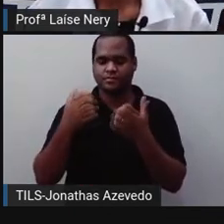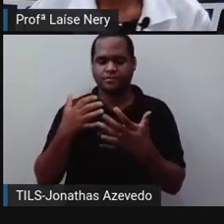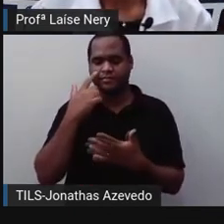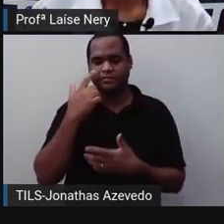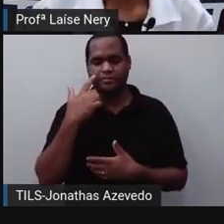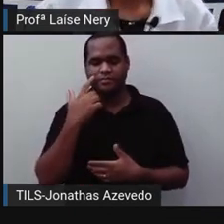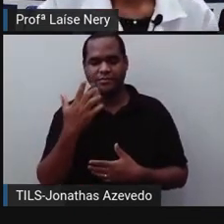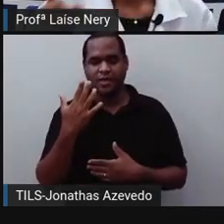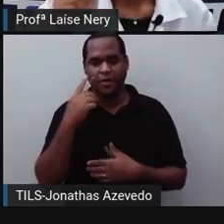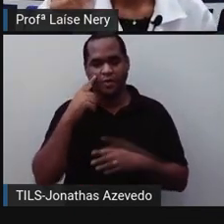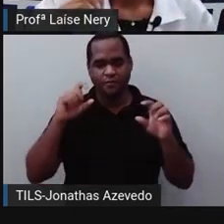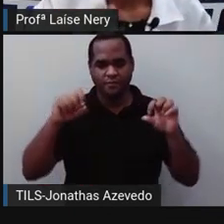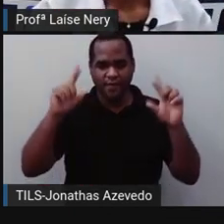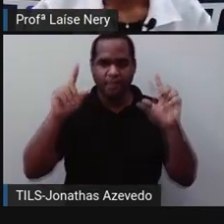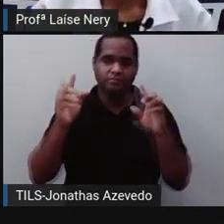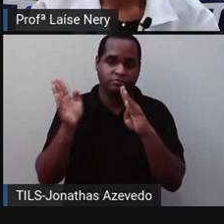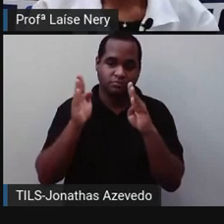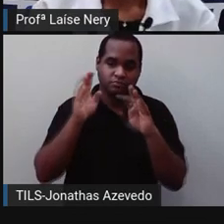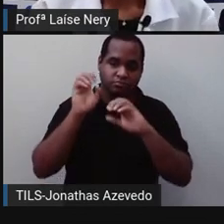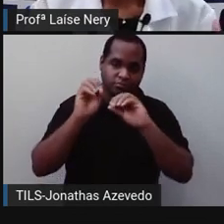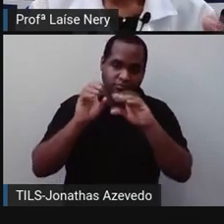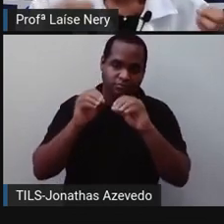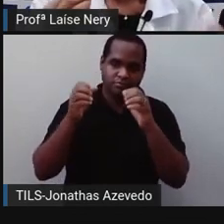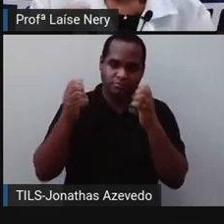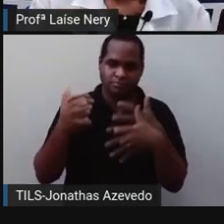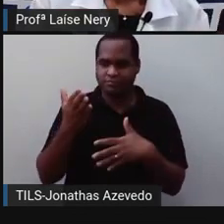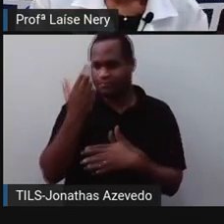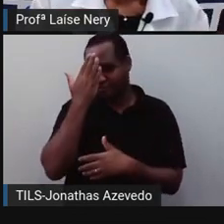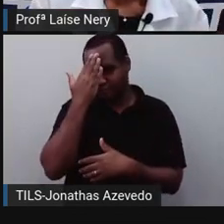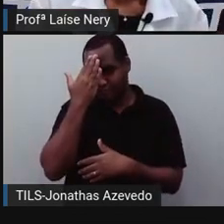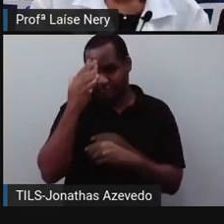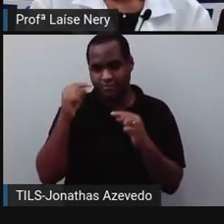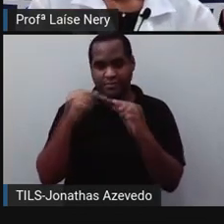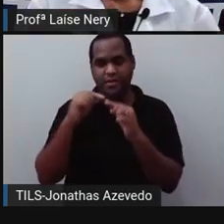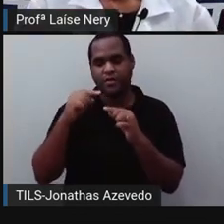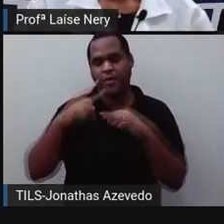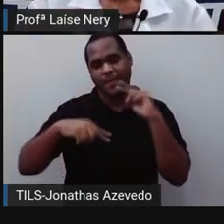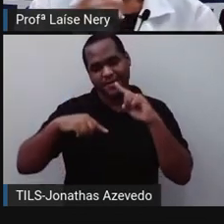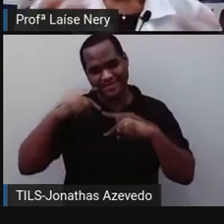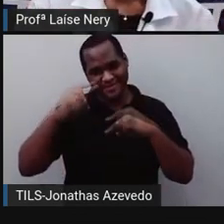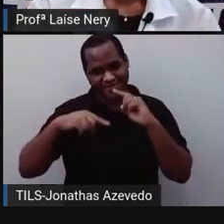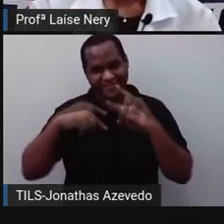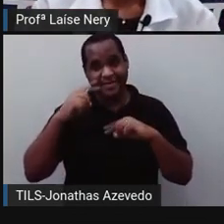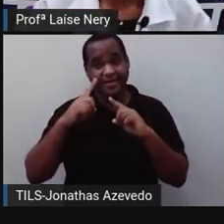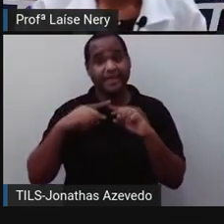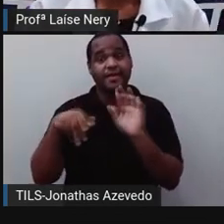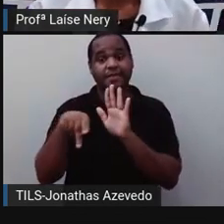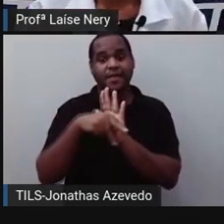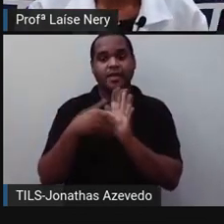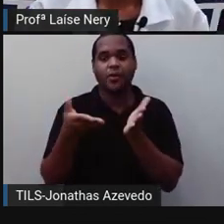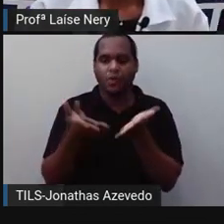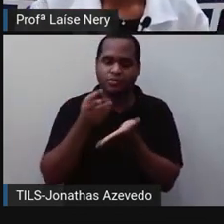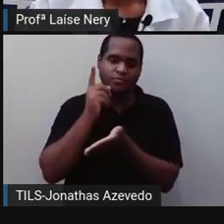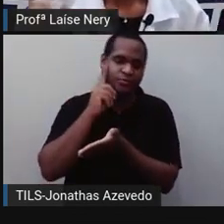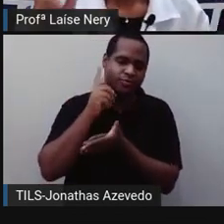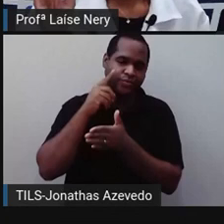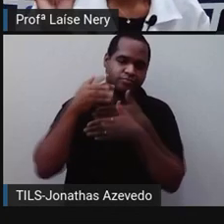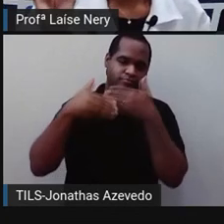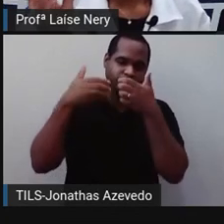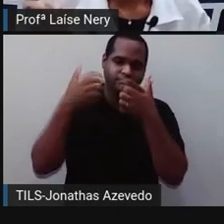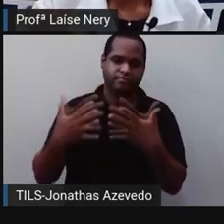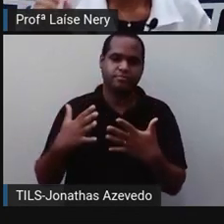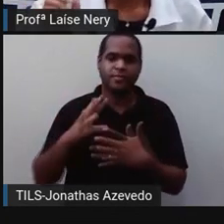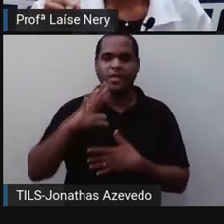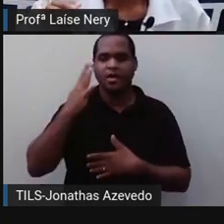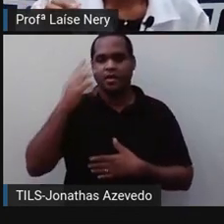assistido a essa aula, você ia saber porque é um objeto que já faz parte do nosso dia a dia. Então,